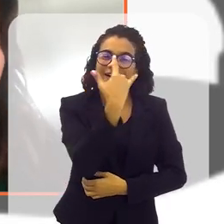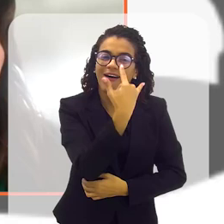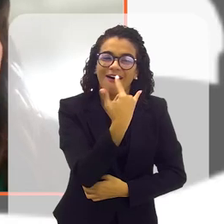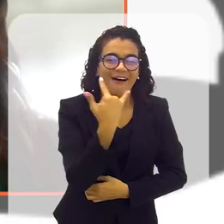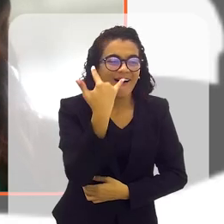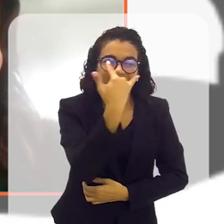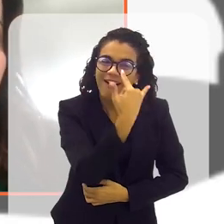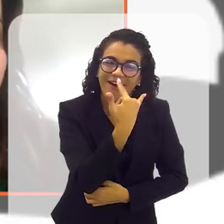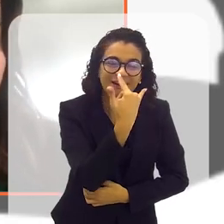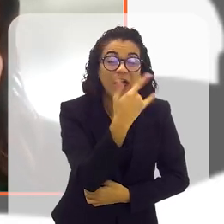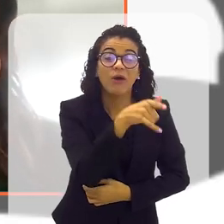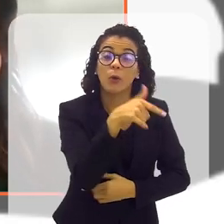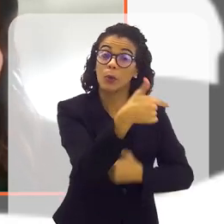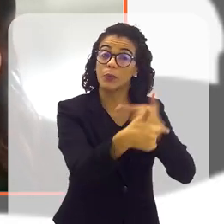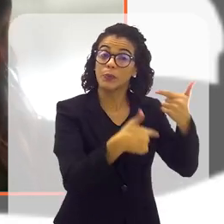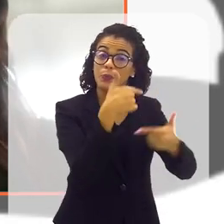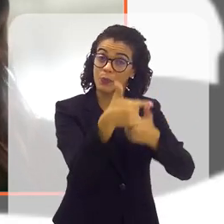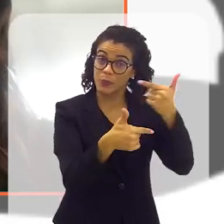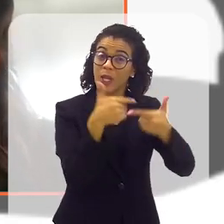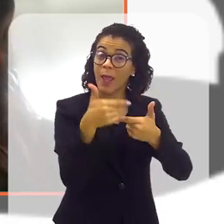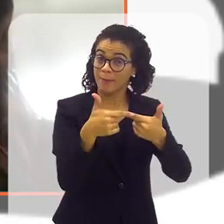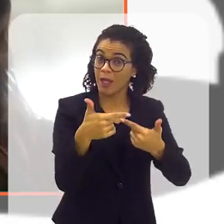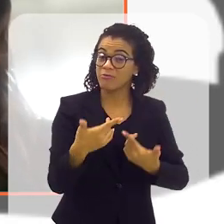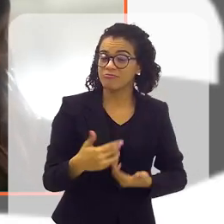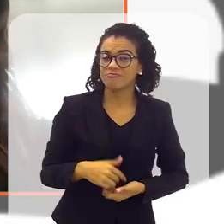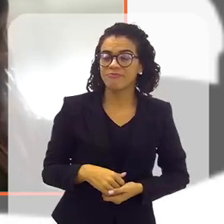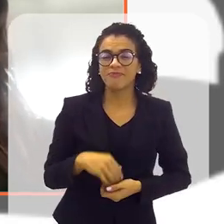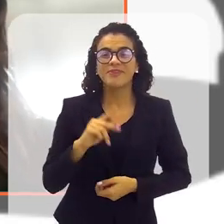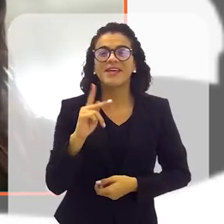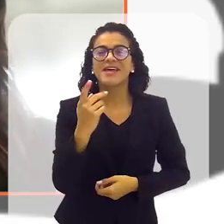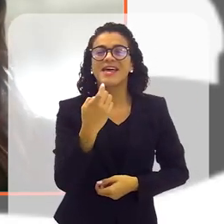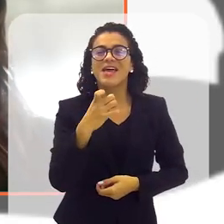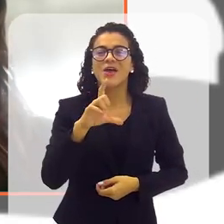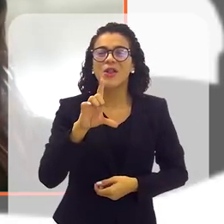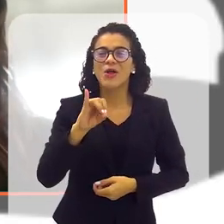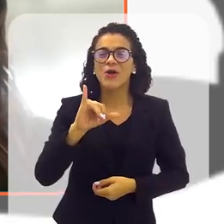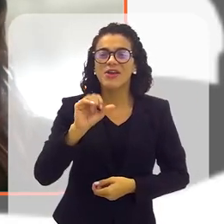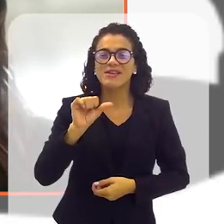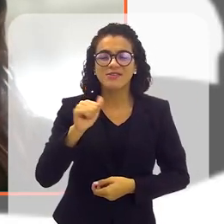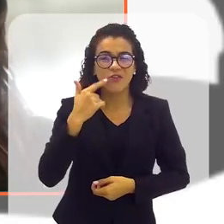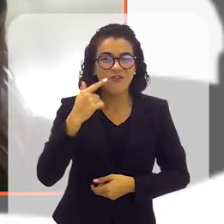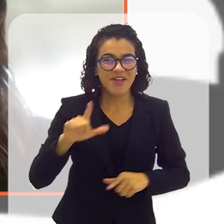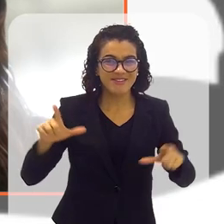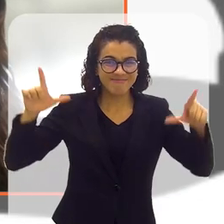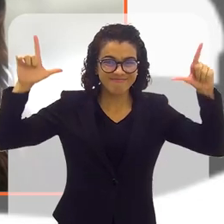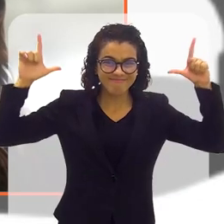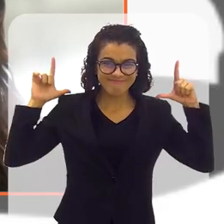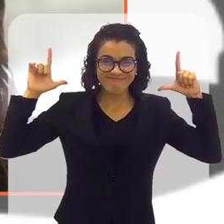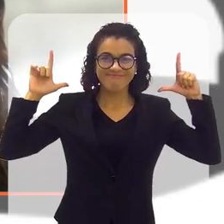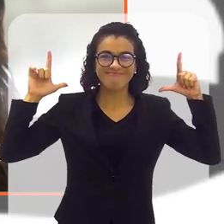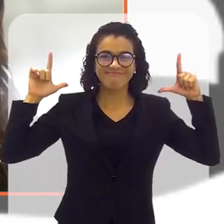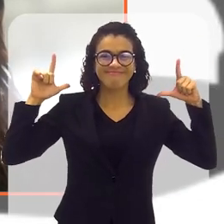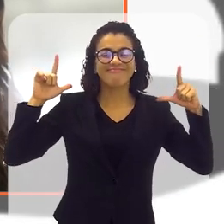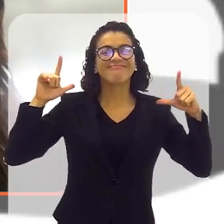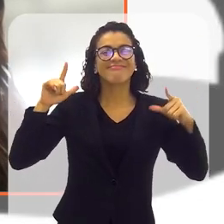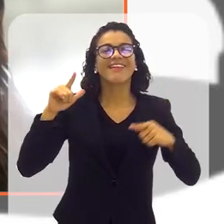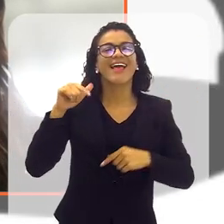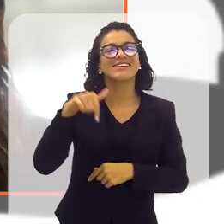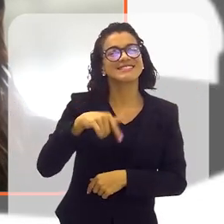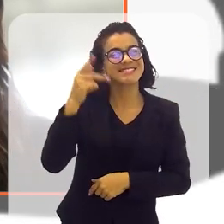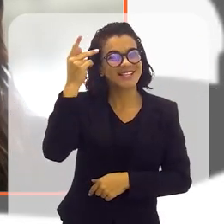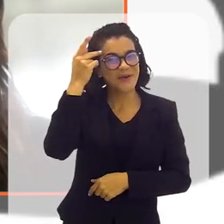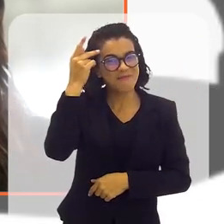encantada com o trabalho que ela realiza à frente dessa entidade. Heloísa, estou vendo você com o MASP aí atrás de você na Avenida Paulista,